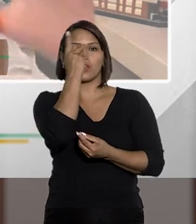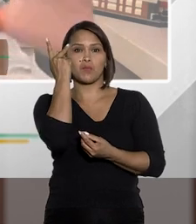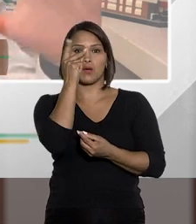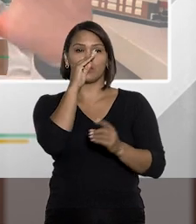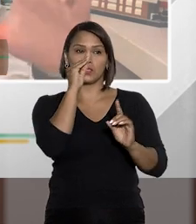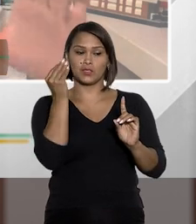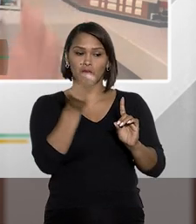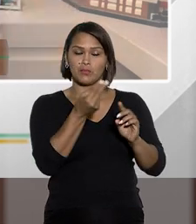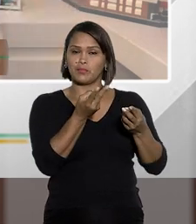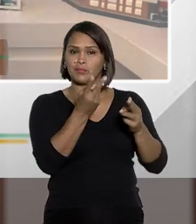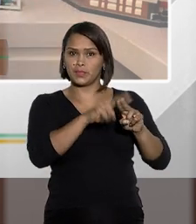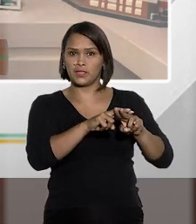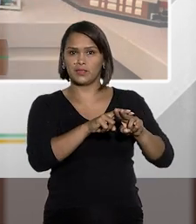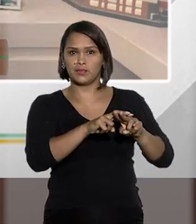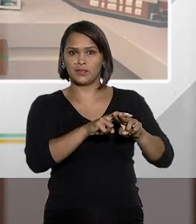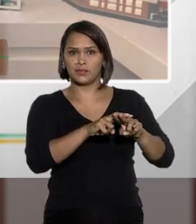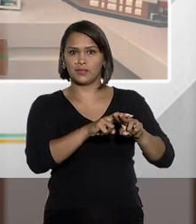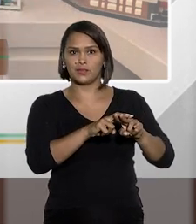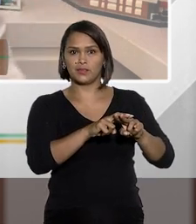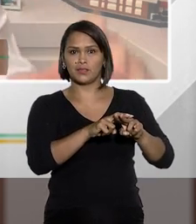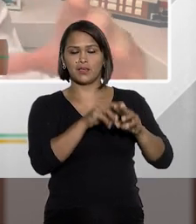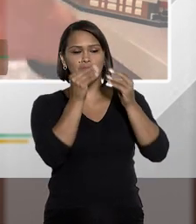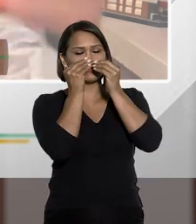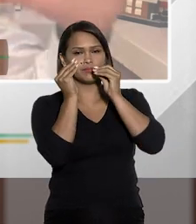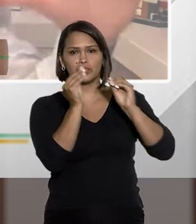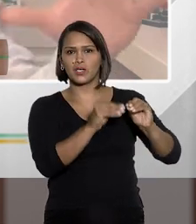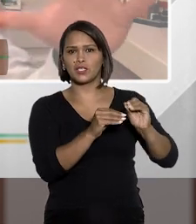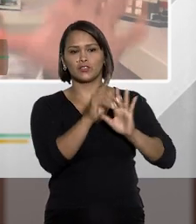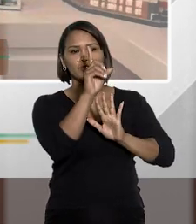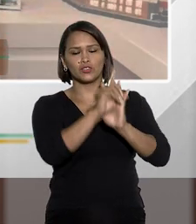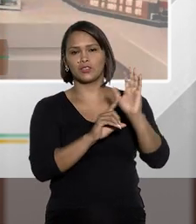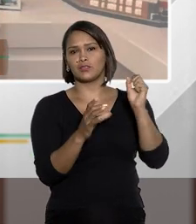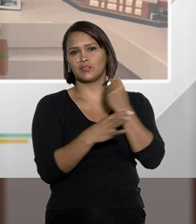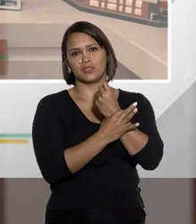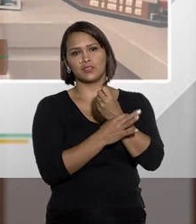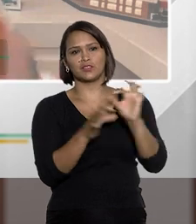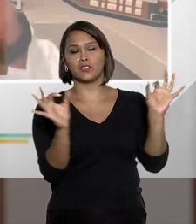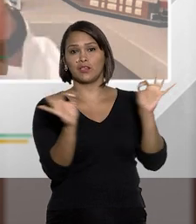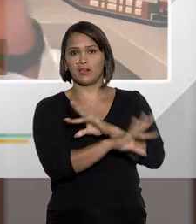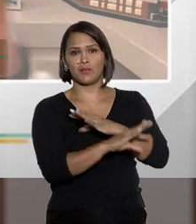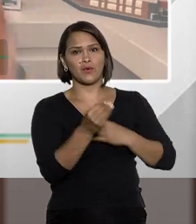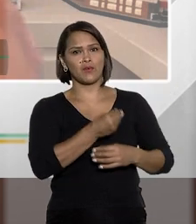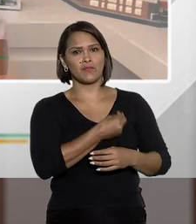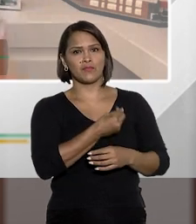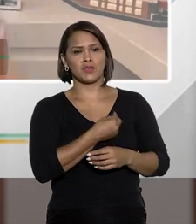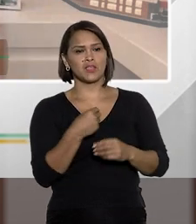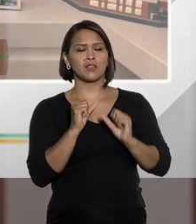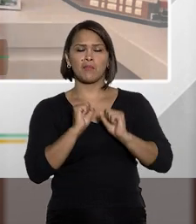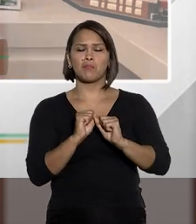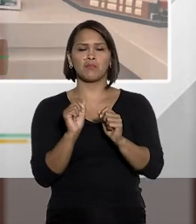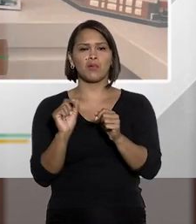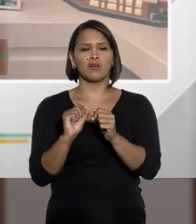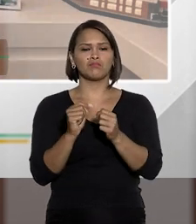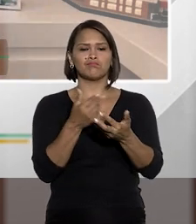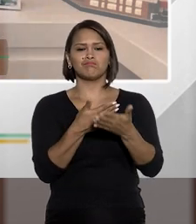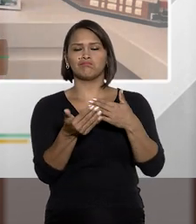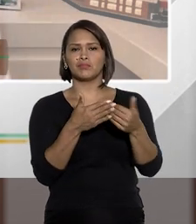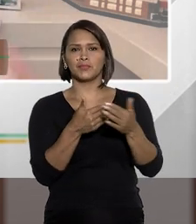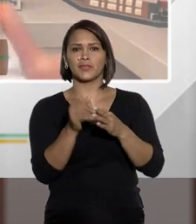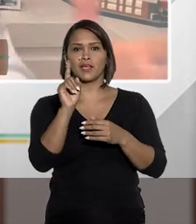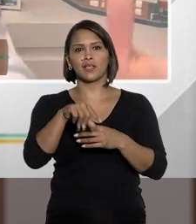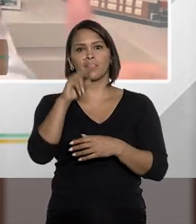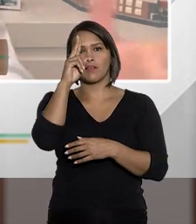de que se uma pessoa é presa, ela é despojada de direitos e garantias. Você pode fazer o que você quer com ela.